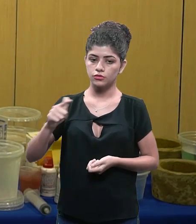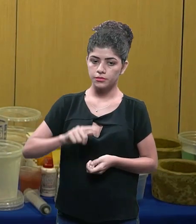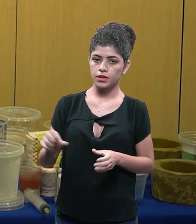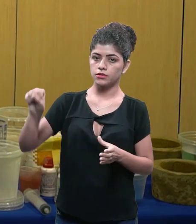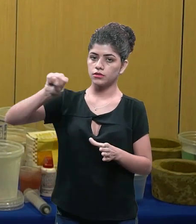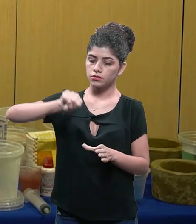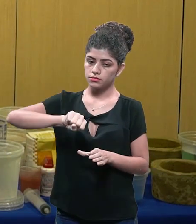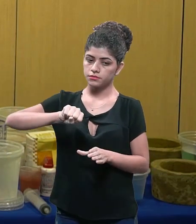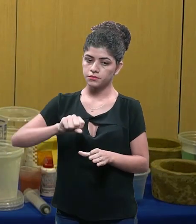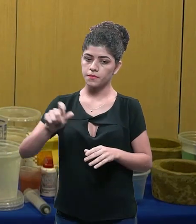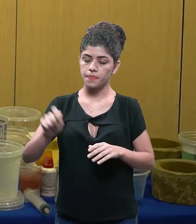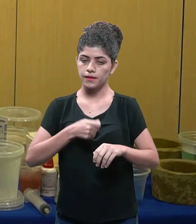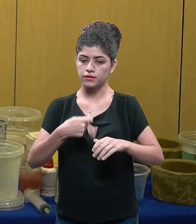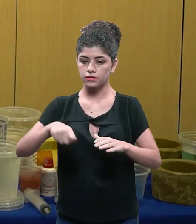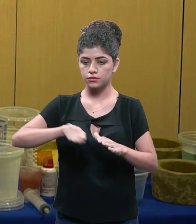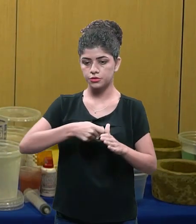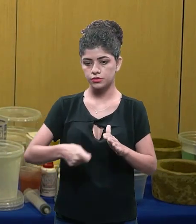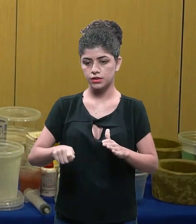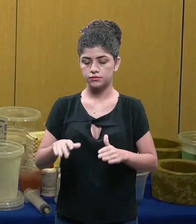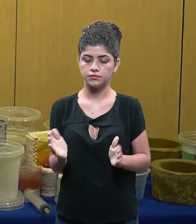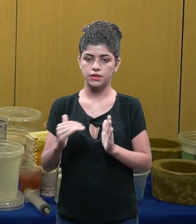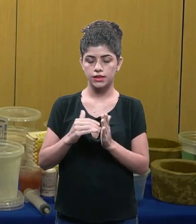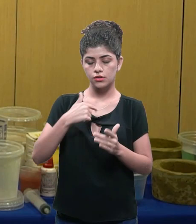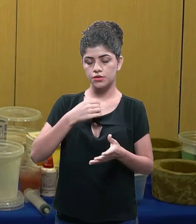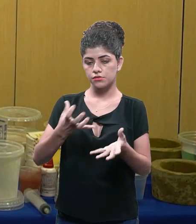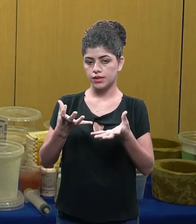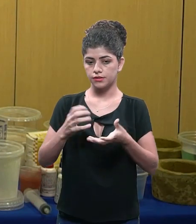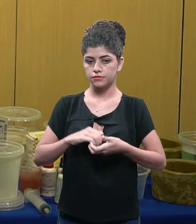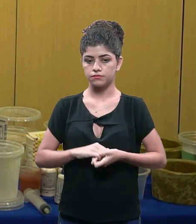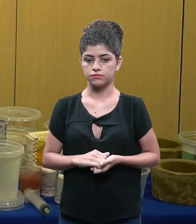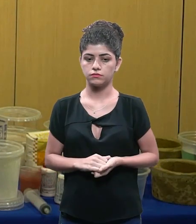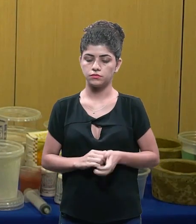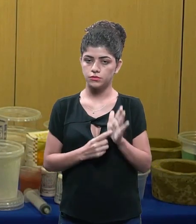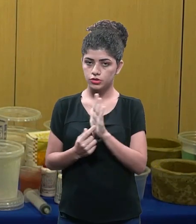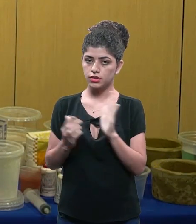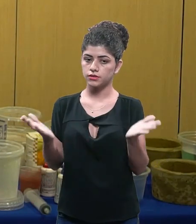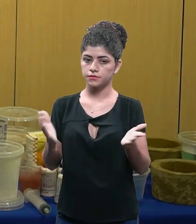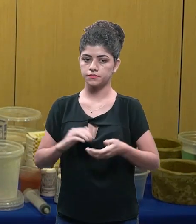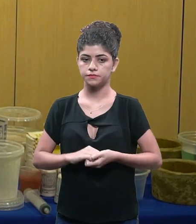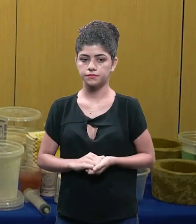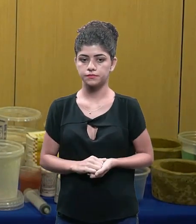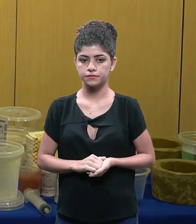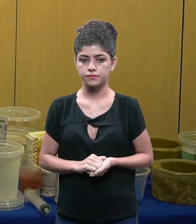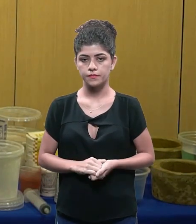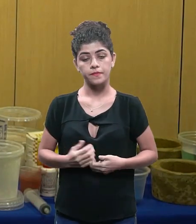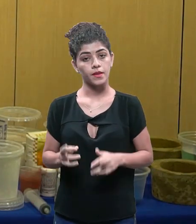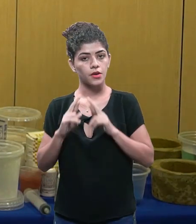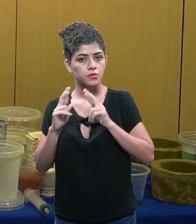adicionei toda a água de novo e agora é só misturar para chegar ao ponto vou já mostrar qual é o ponto da massa para vocês